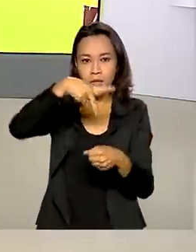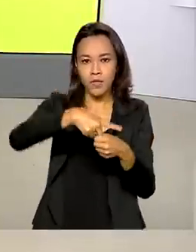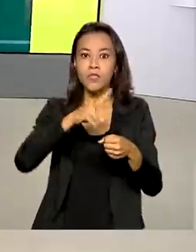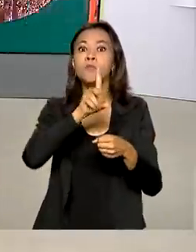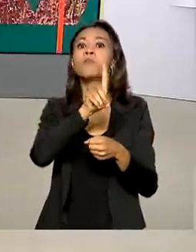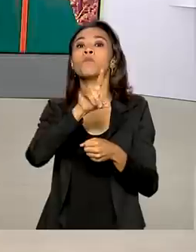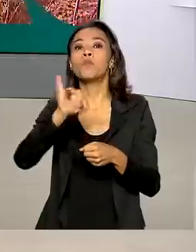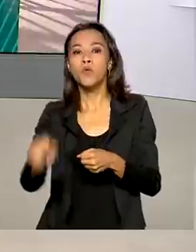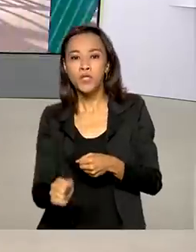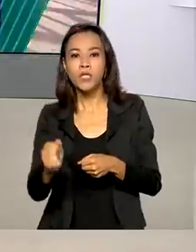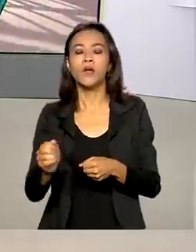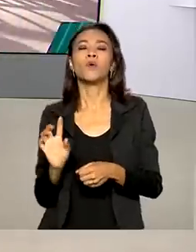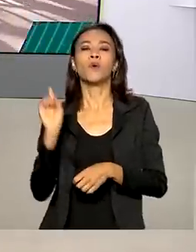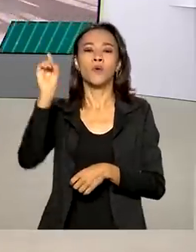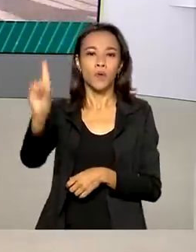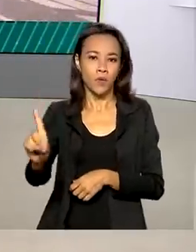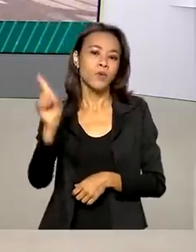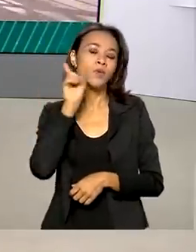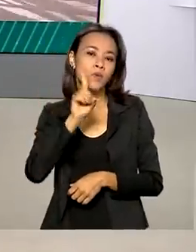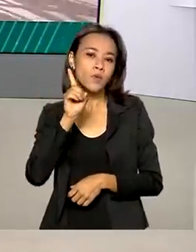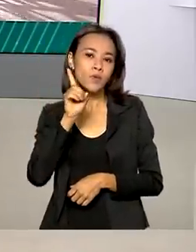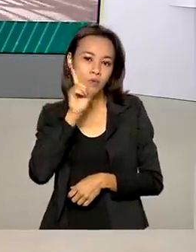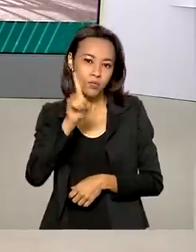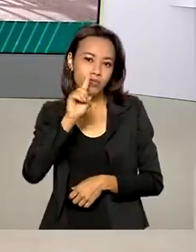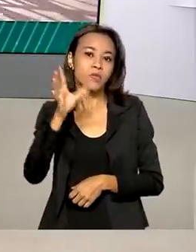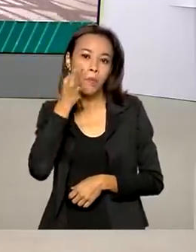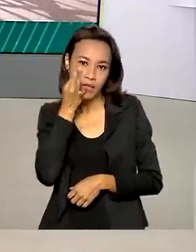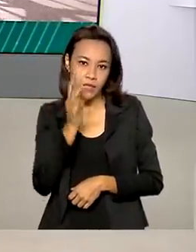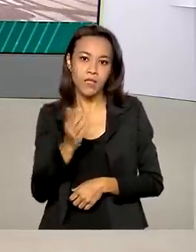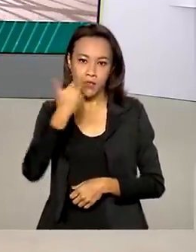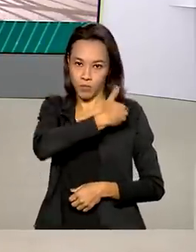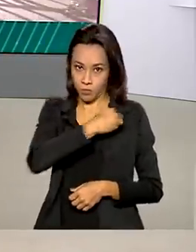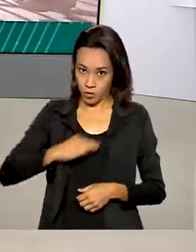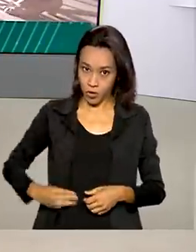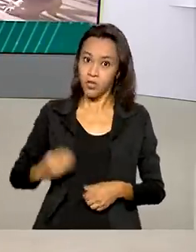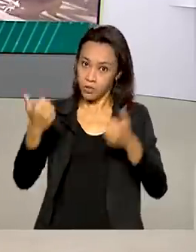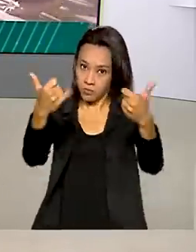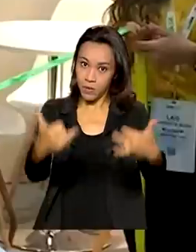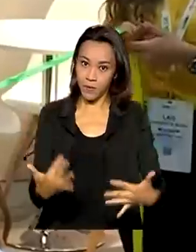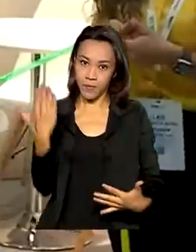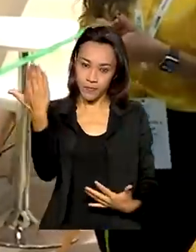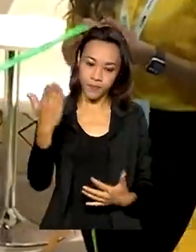Estados Unidos, falou sobre as ações do governo na modernização do setor de energia.